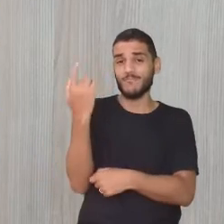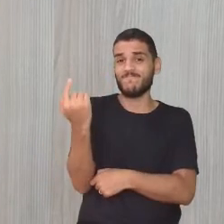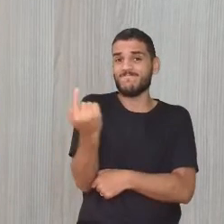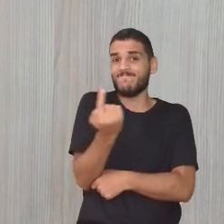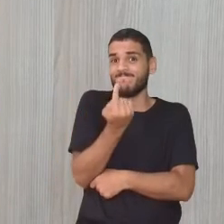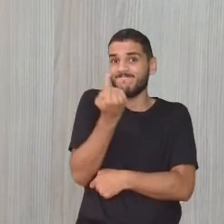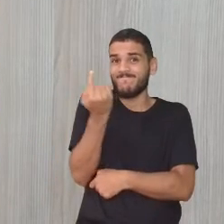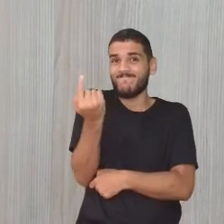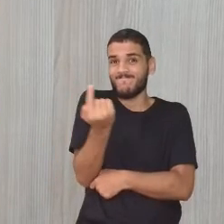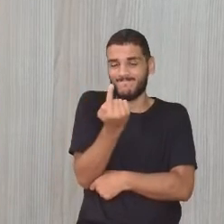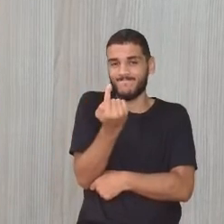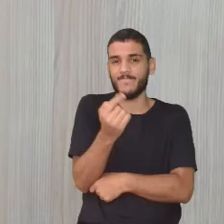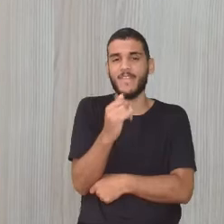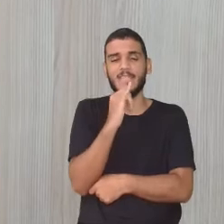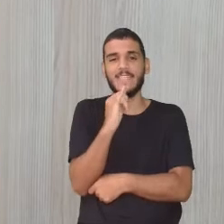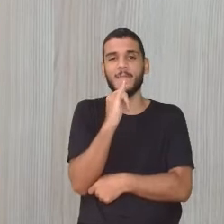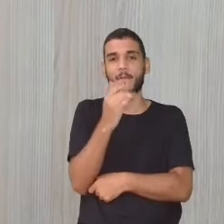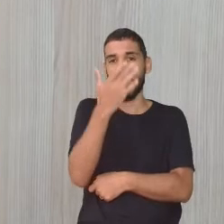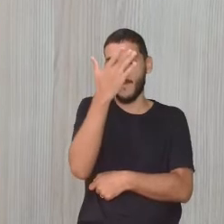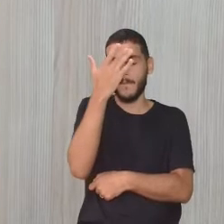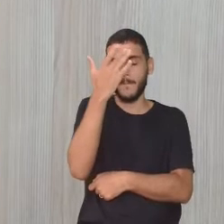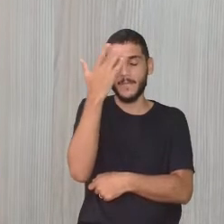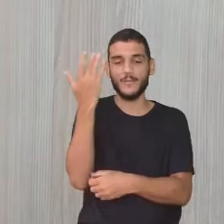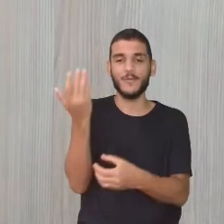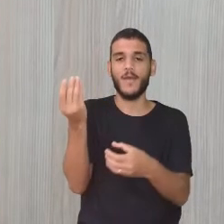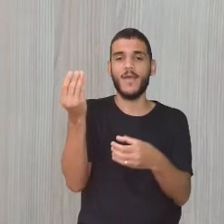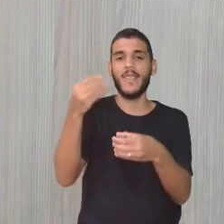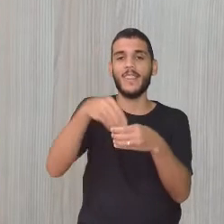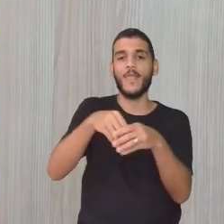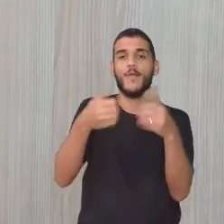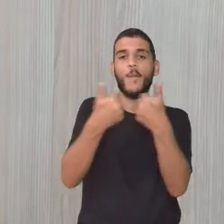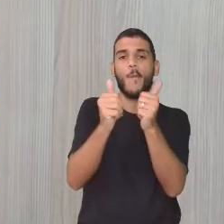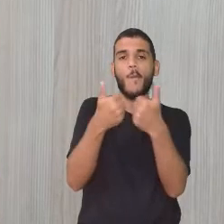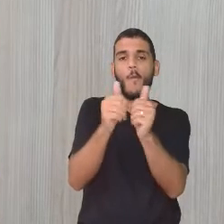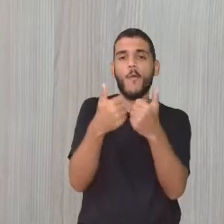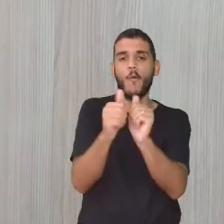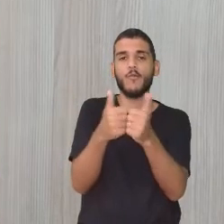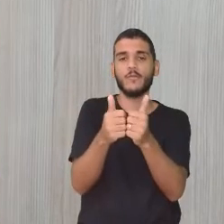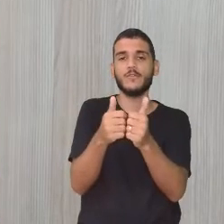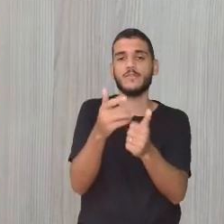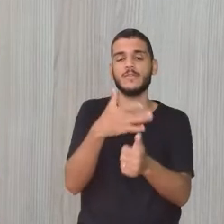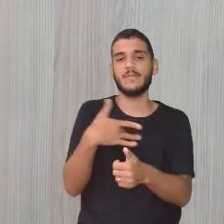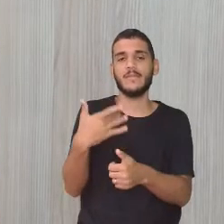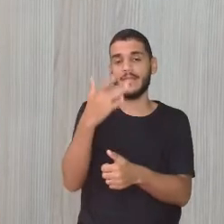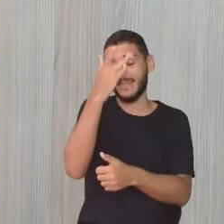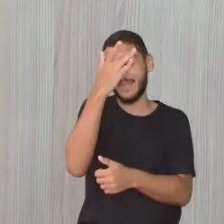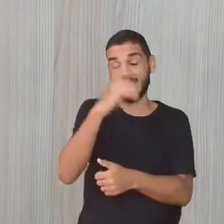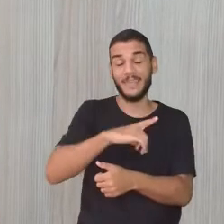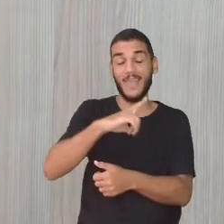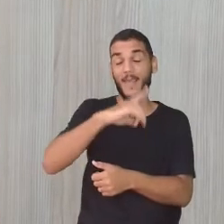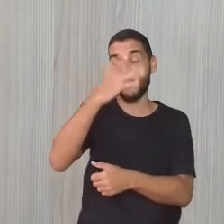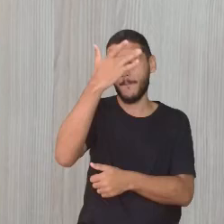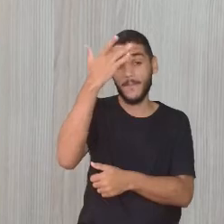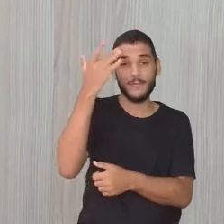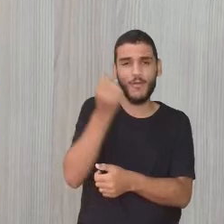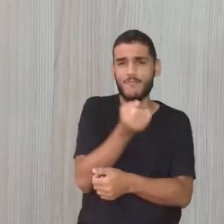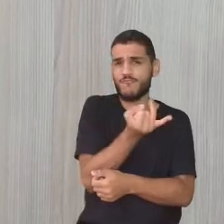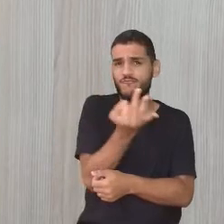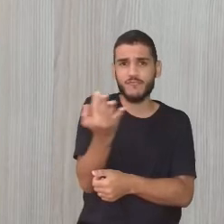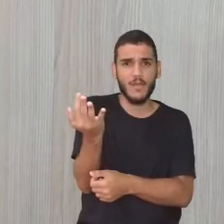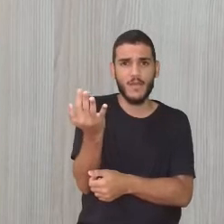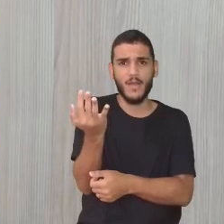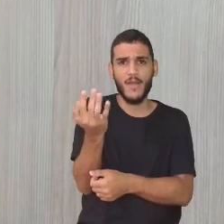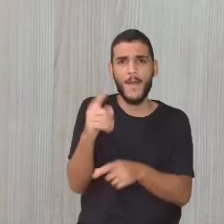ônibus, por exemplo, lotado, mas tem aquela sensação de que está só, né? Apesar de estar com várias pessoas ali.